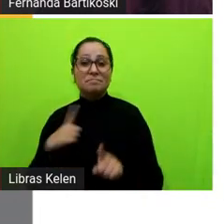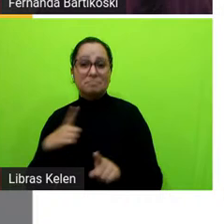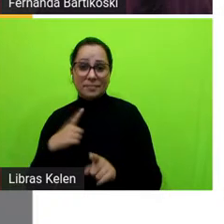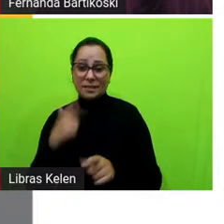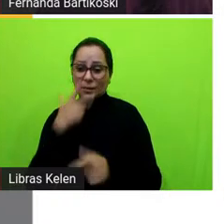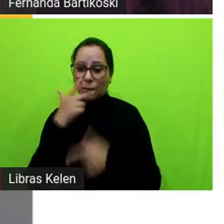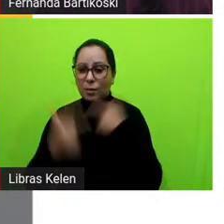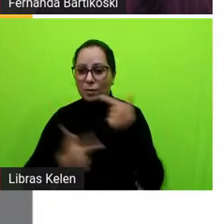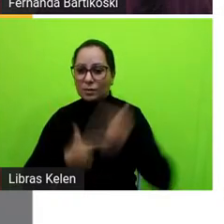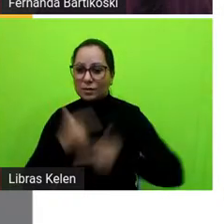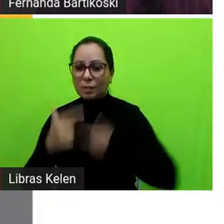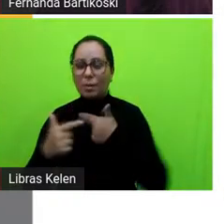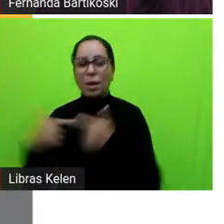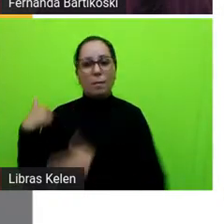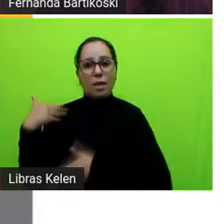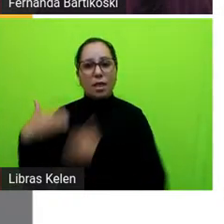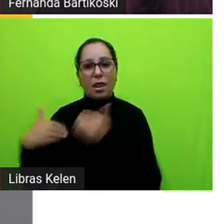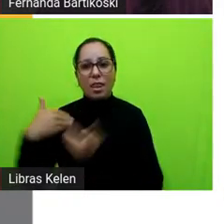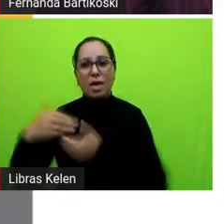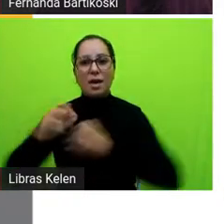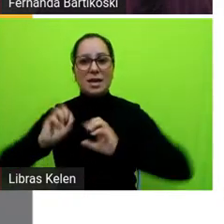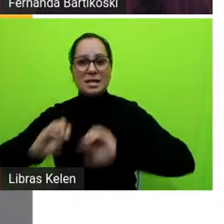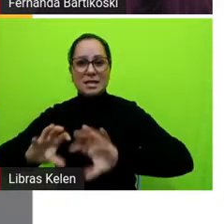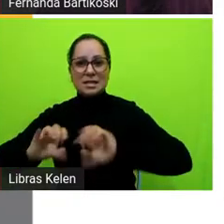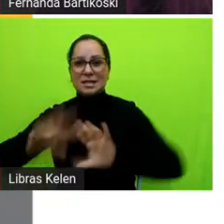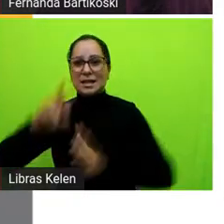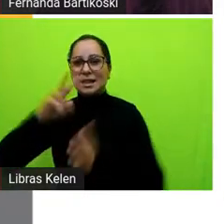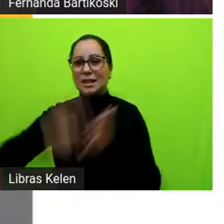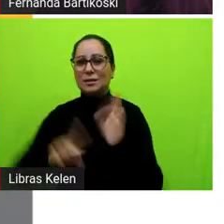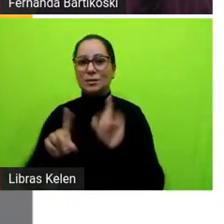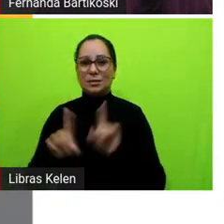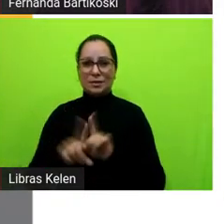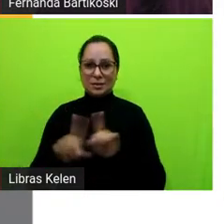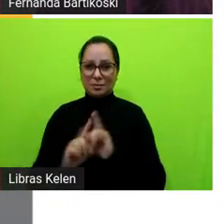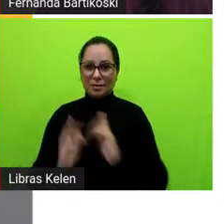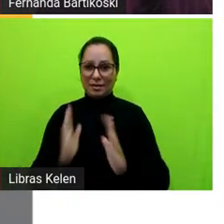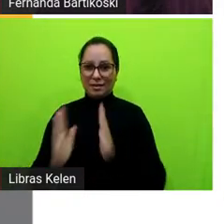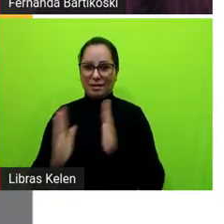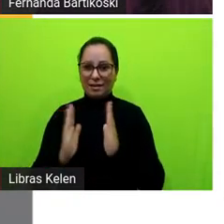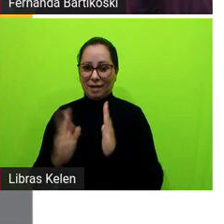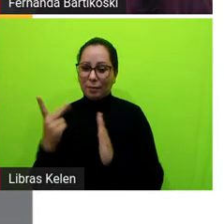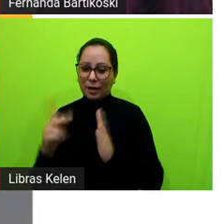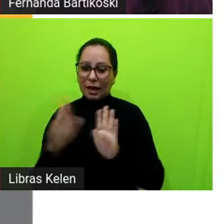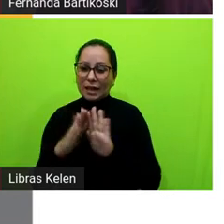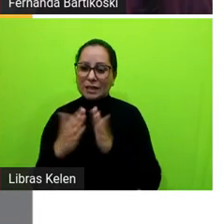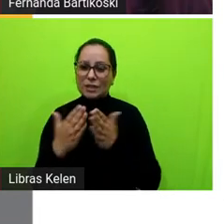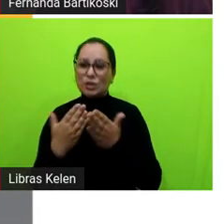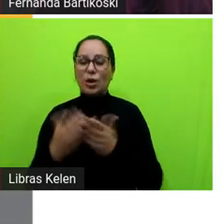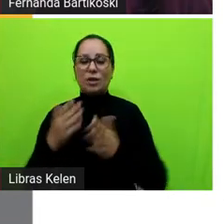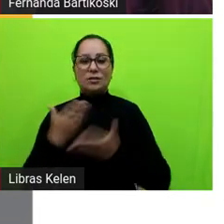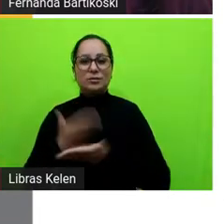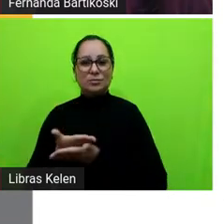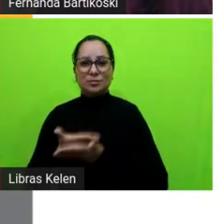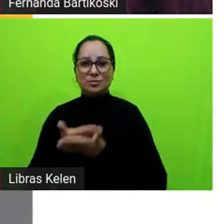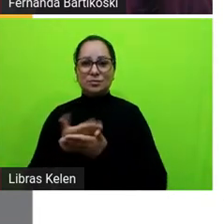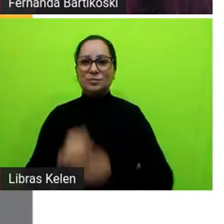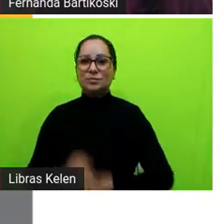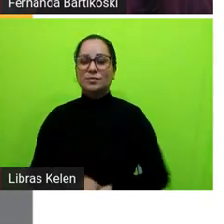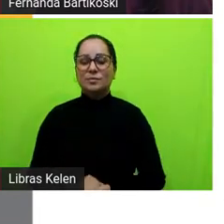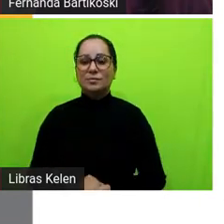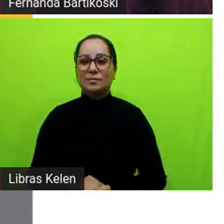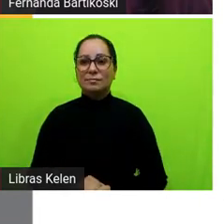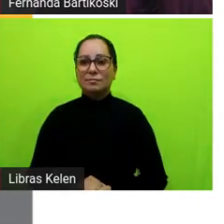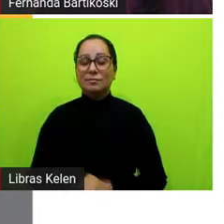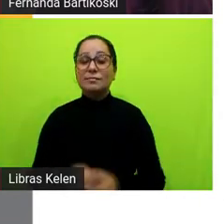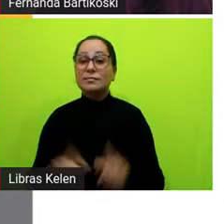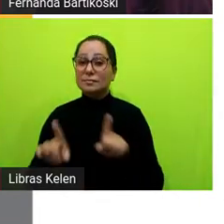sistemático de ensino de leitura também nessa etapa da escolarização e é um pouco